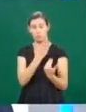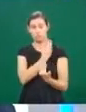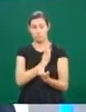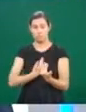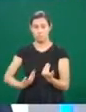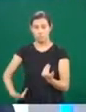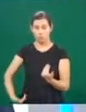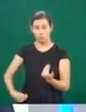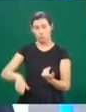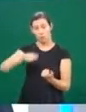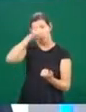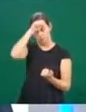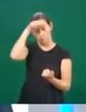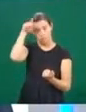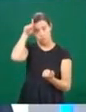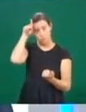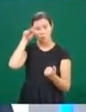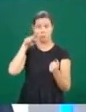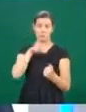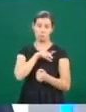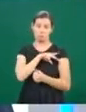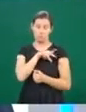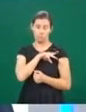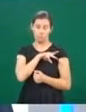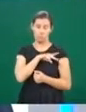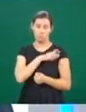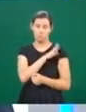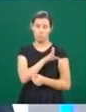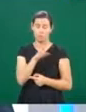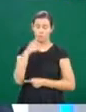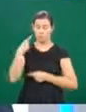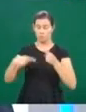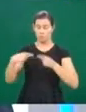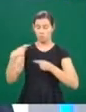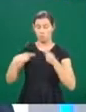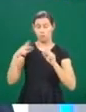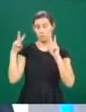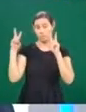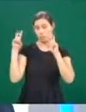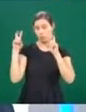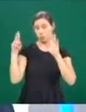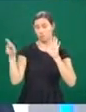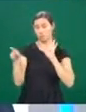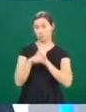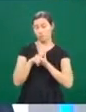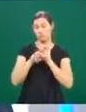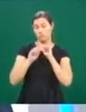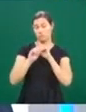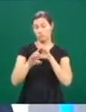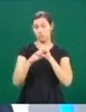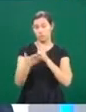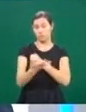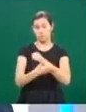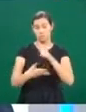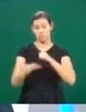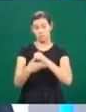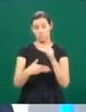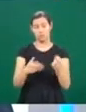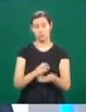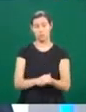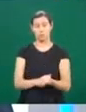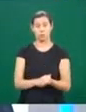de Uberlândia, mas de toda a região, para discutir esses temas voltados especificamente para a educação básica. Nós temos, então,